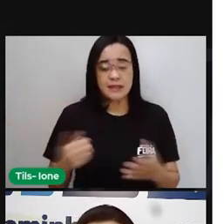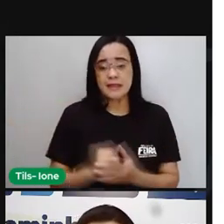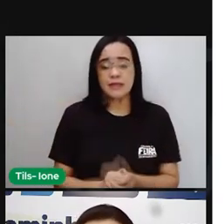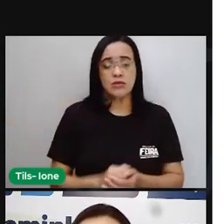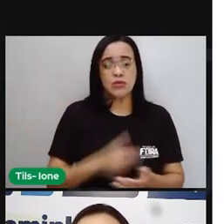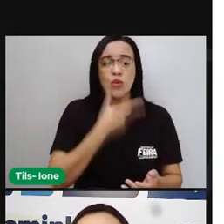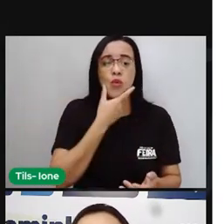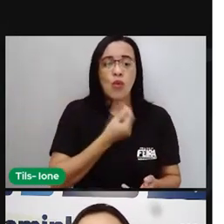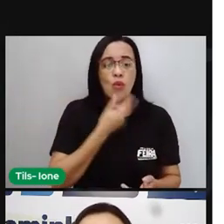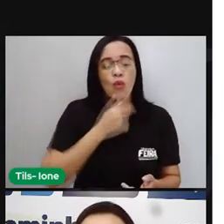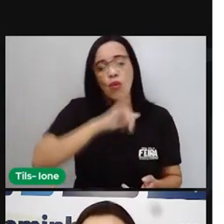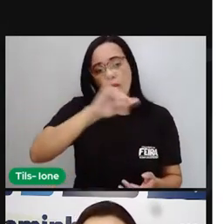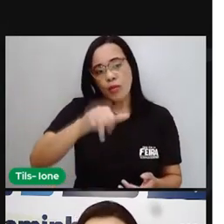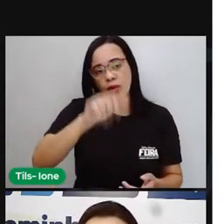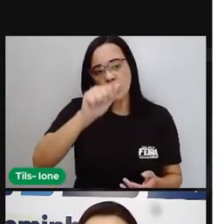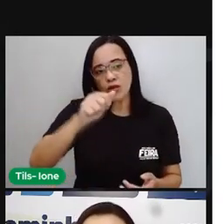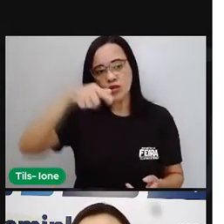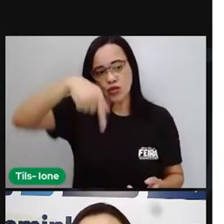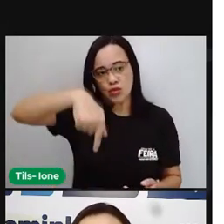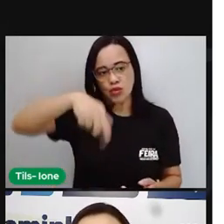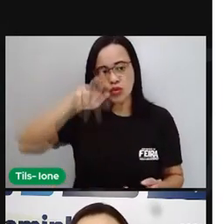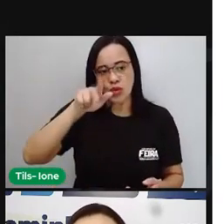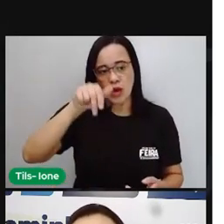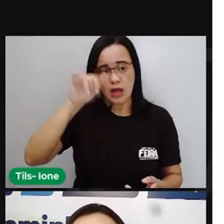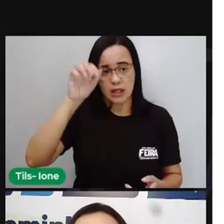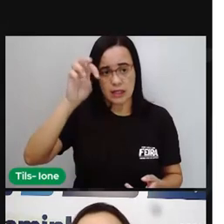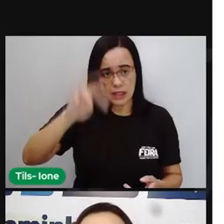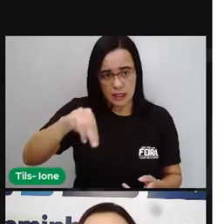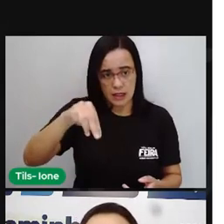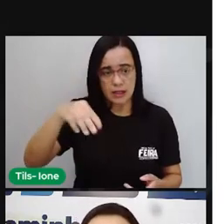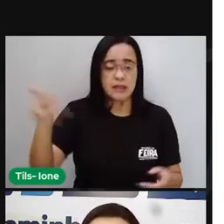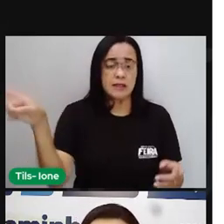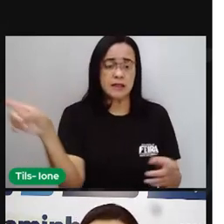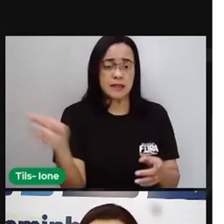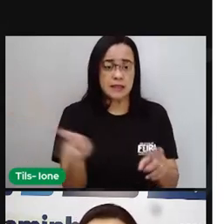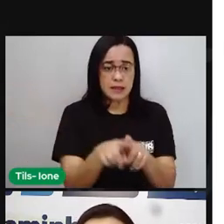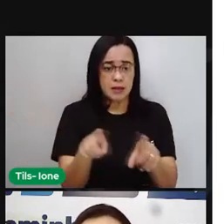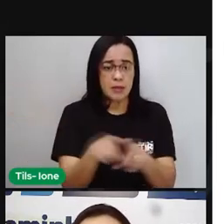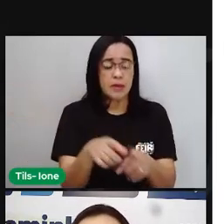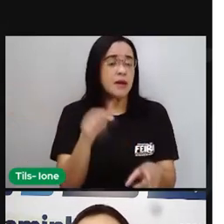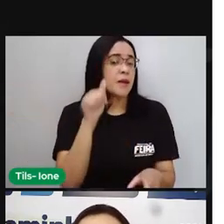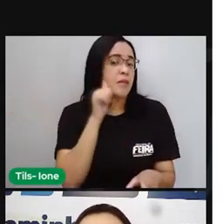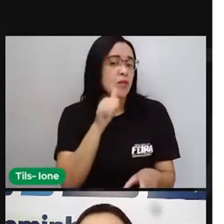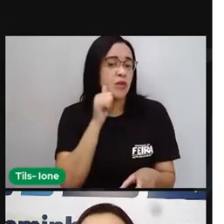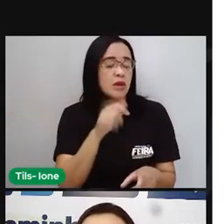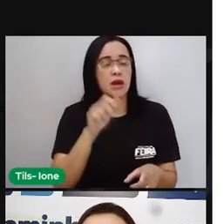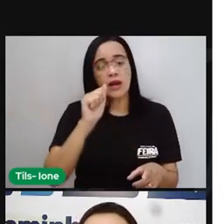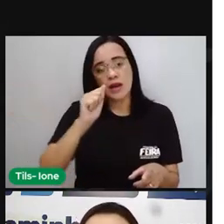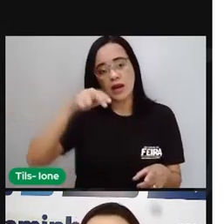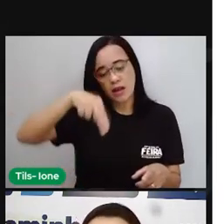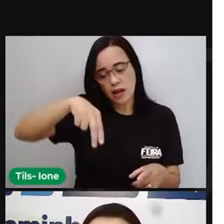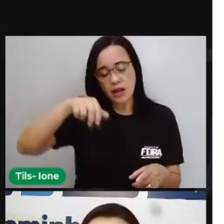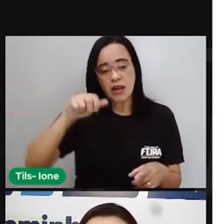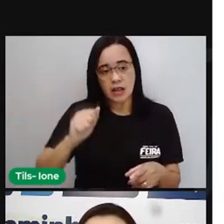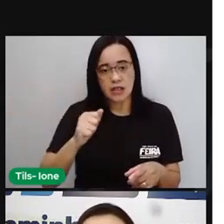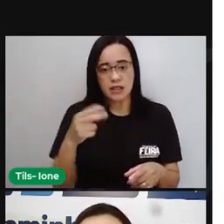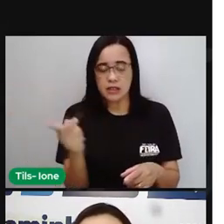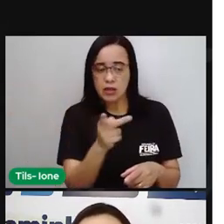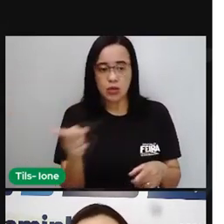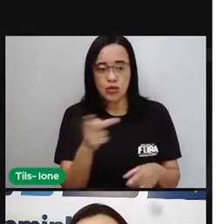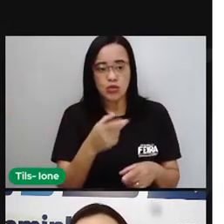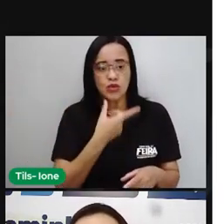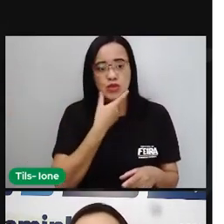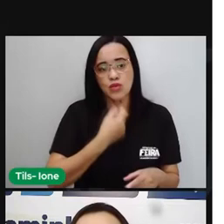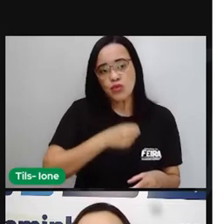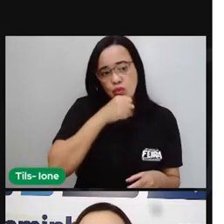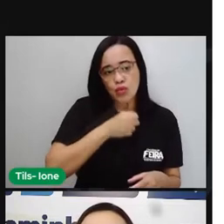maternos de Jesus. E aí, diante de toda essa história, né? Diante de toda essa importância dos avós